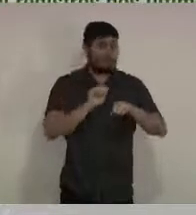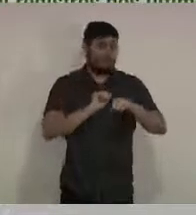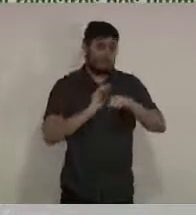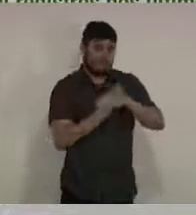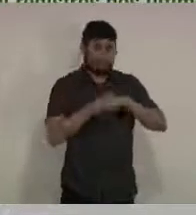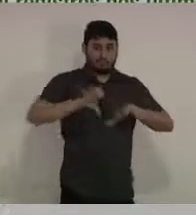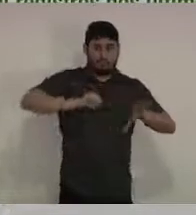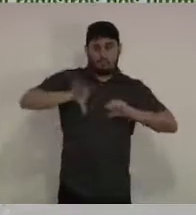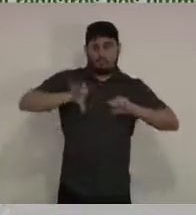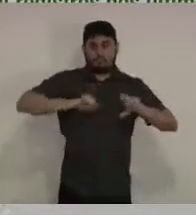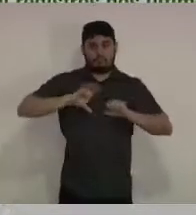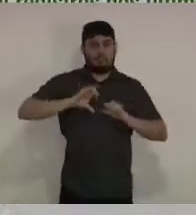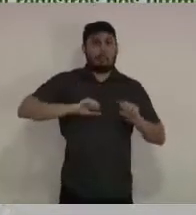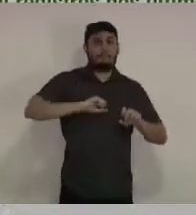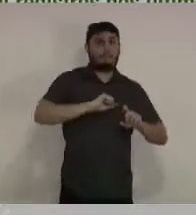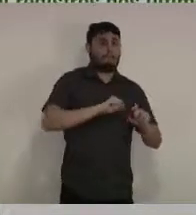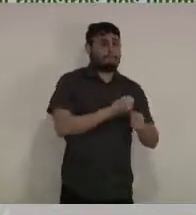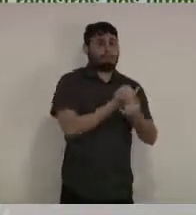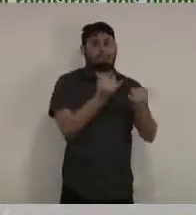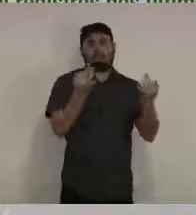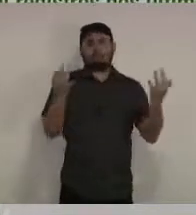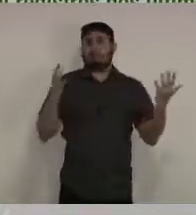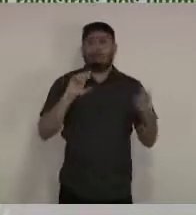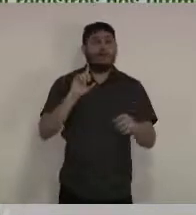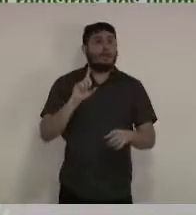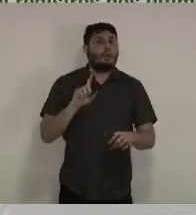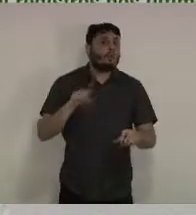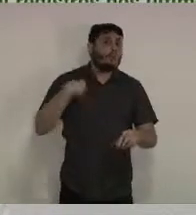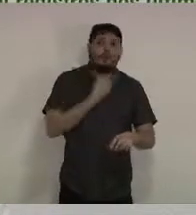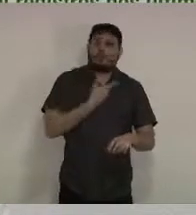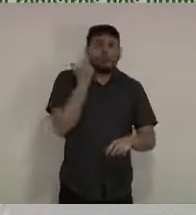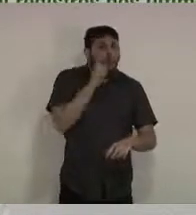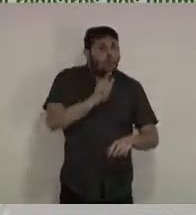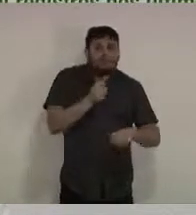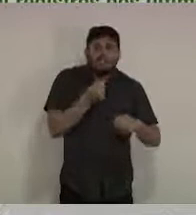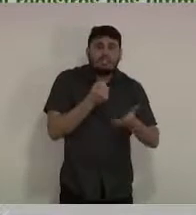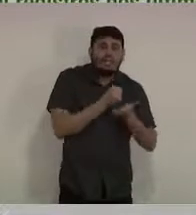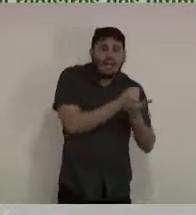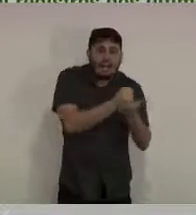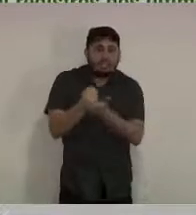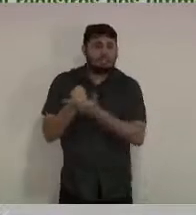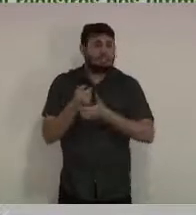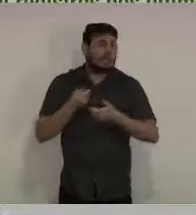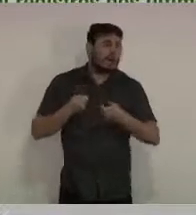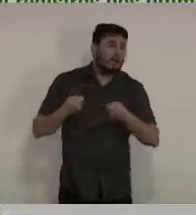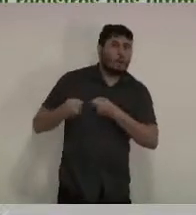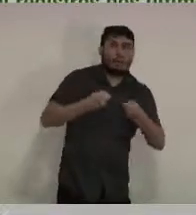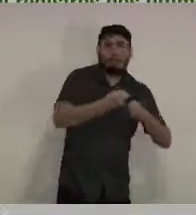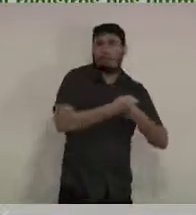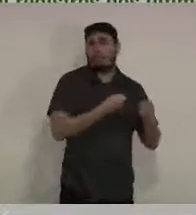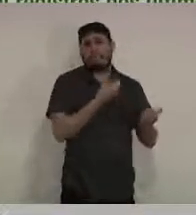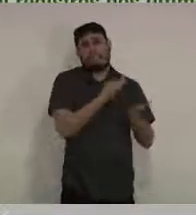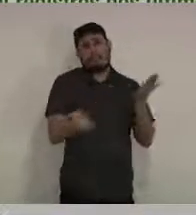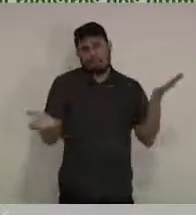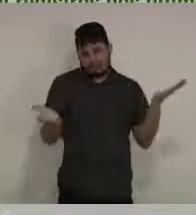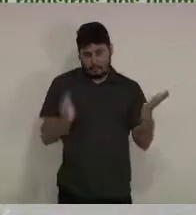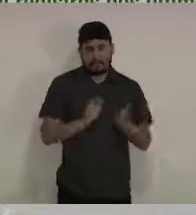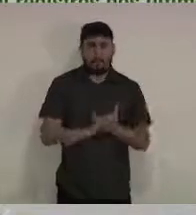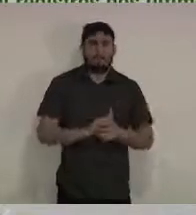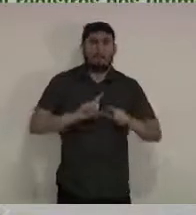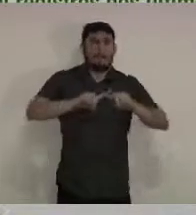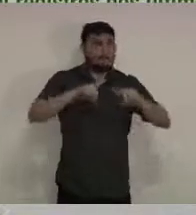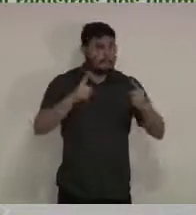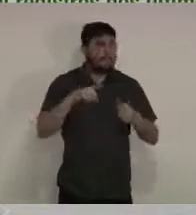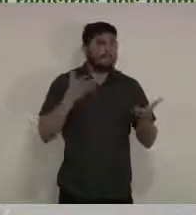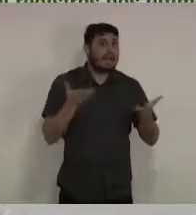Então, se nós pudermos observar, há uma crescente notificação de casos de